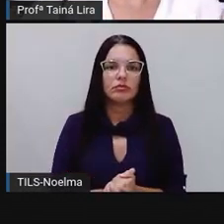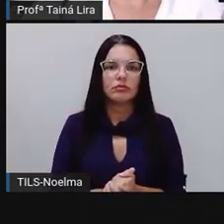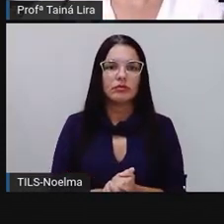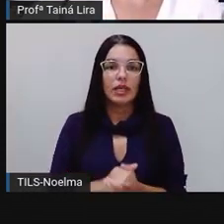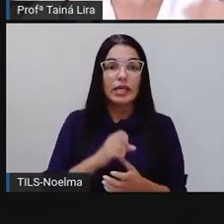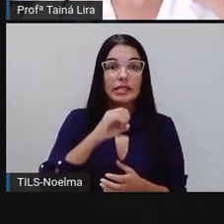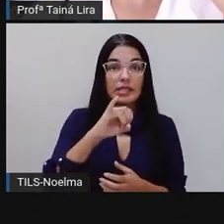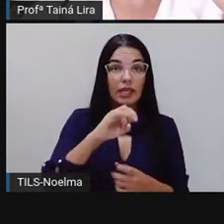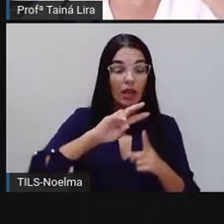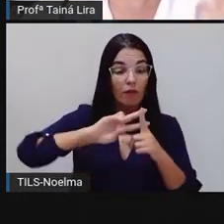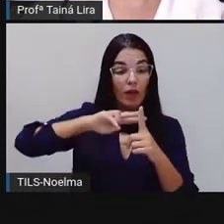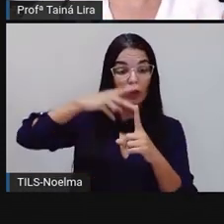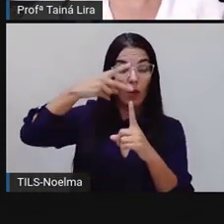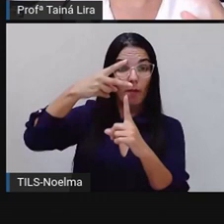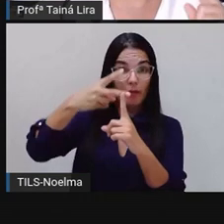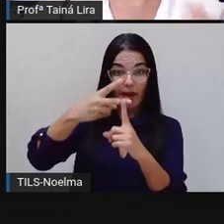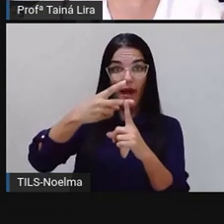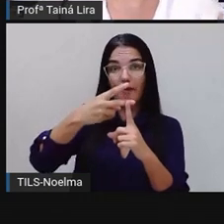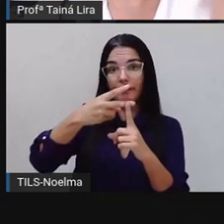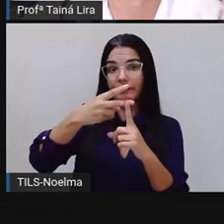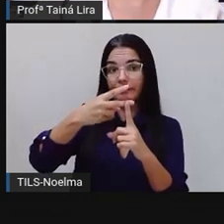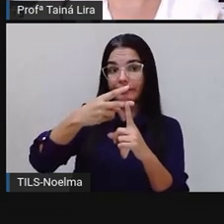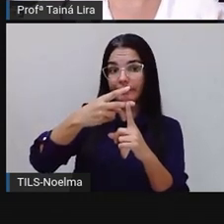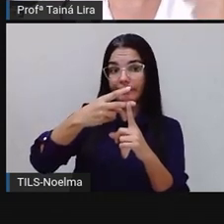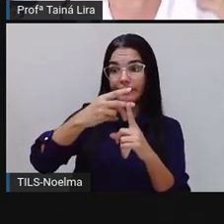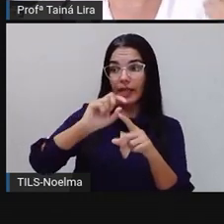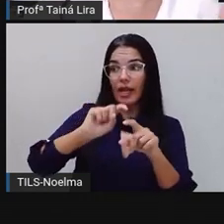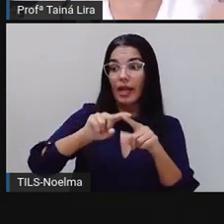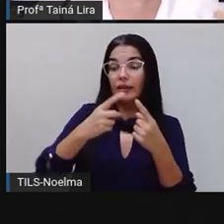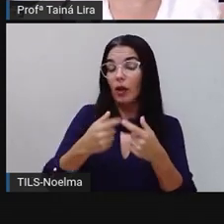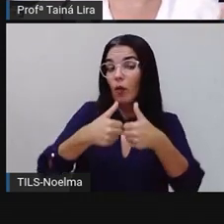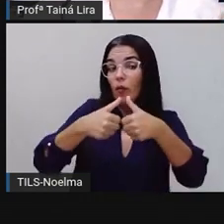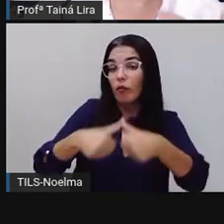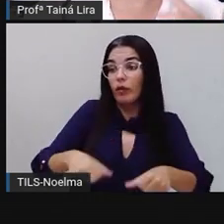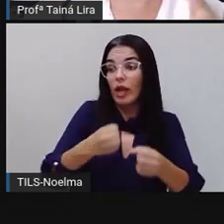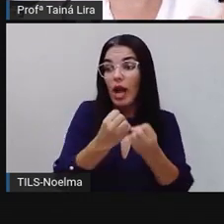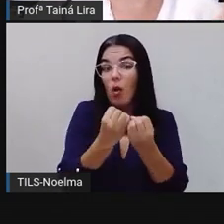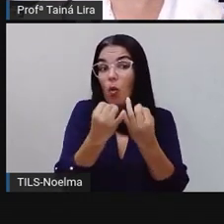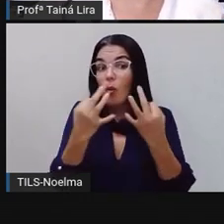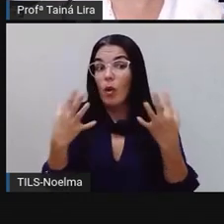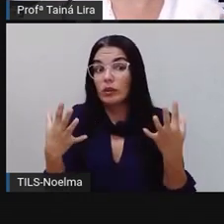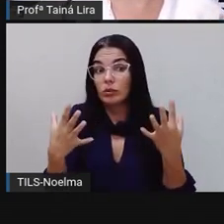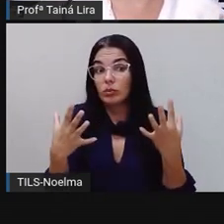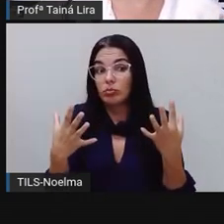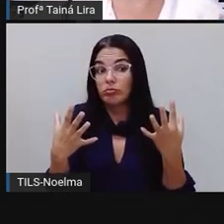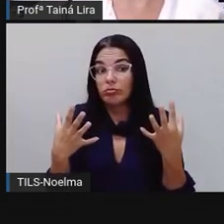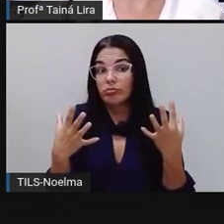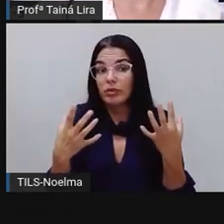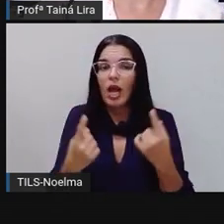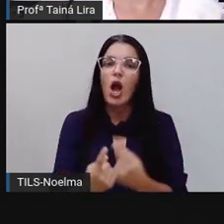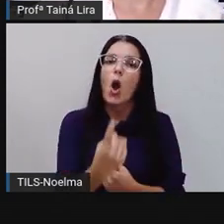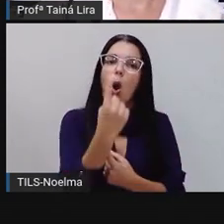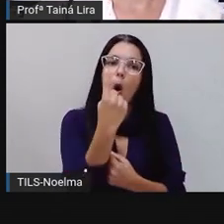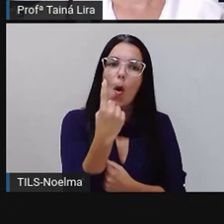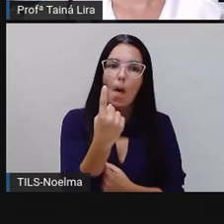Se eu vou fazer essa receita duas vezes, se eu vou dobrar, vai ficar quanto aí a xícara? Vai ficar quanto de xícara?